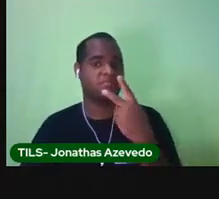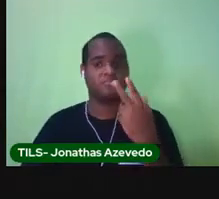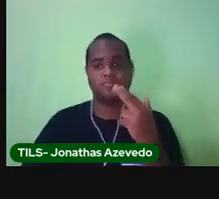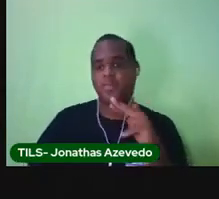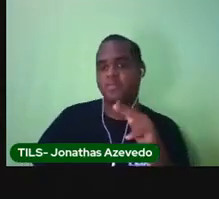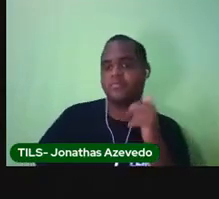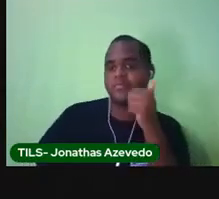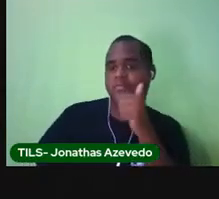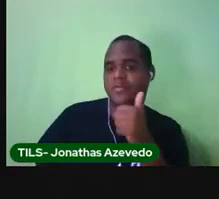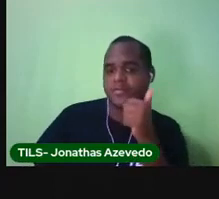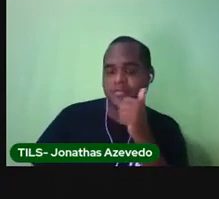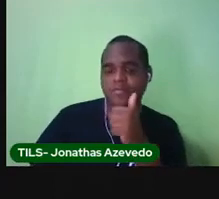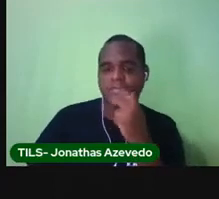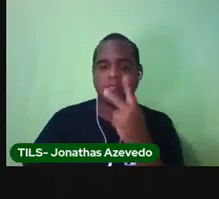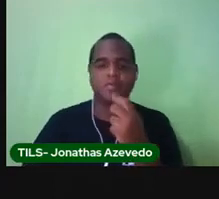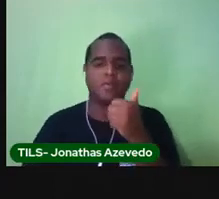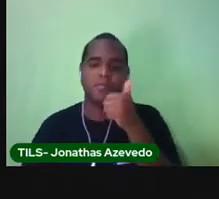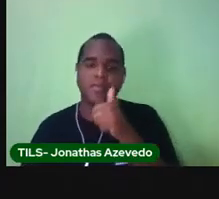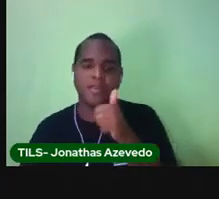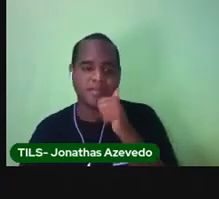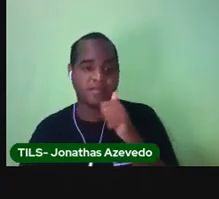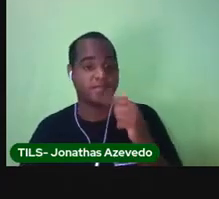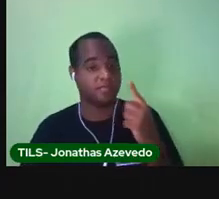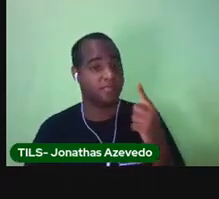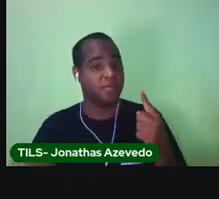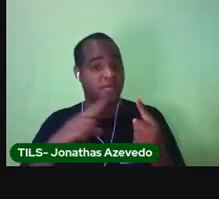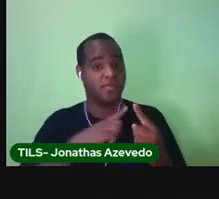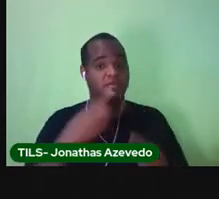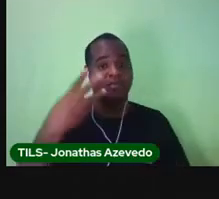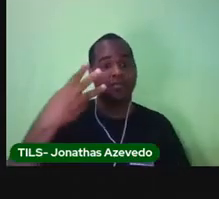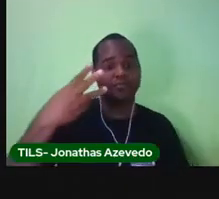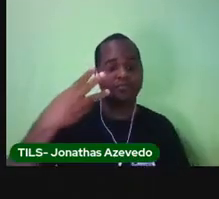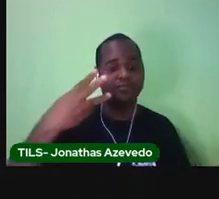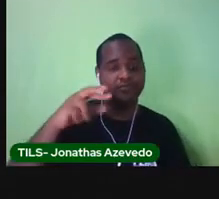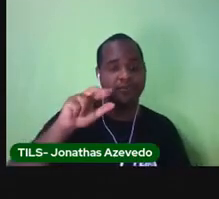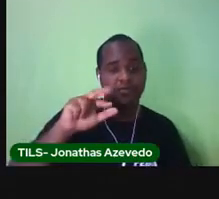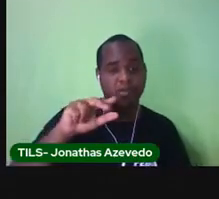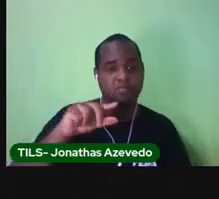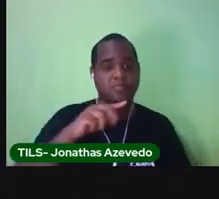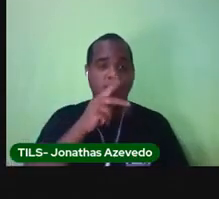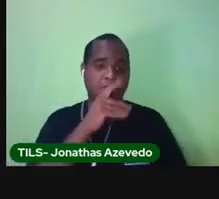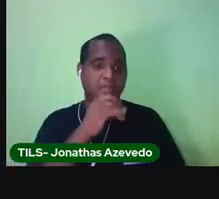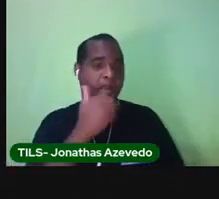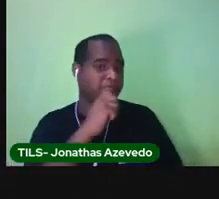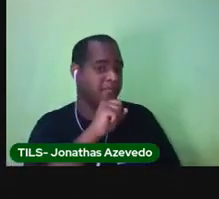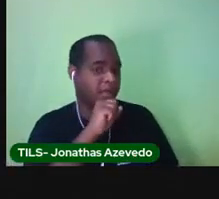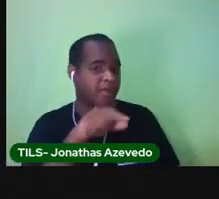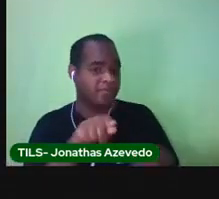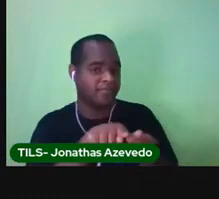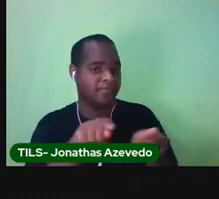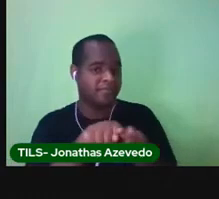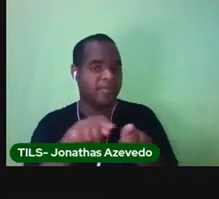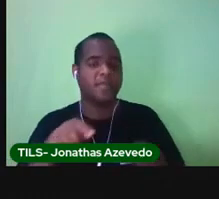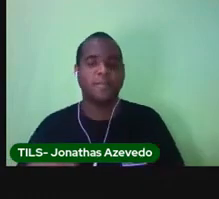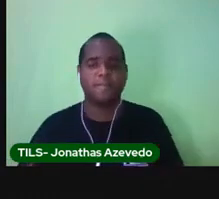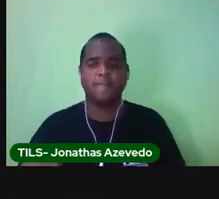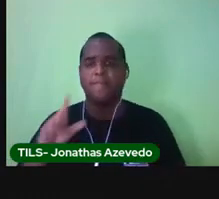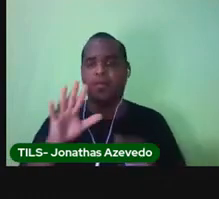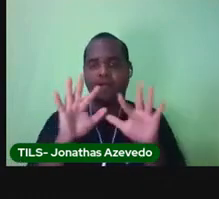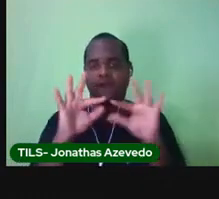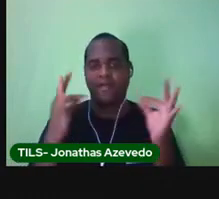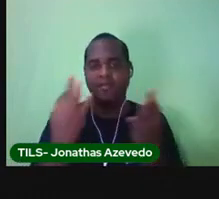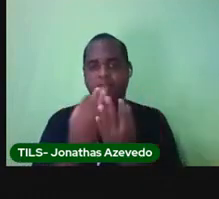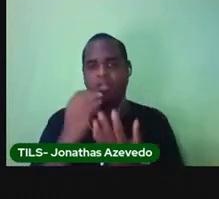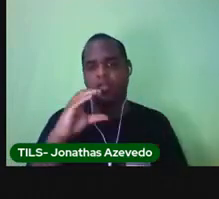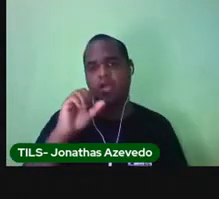Cada Então, eles são três irmãos. E tem pai e mãe. A família de